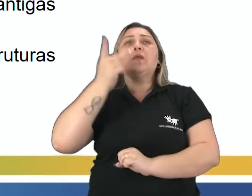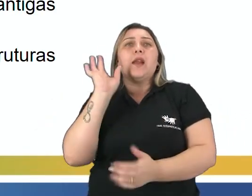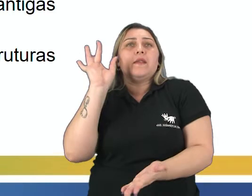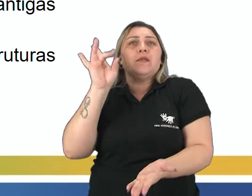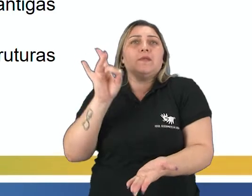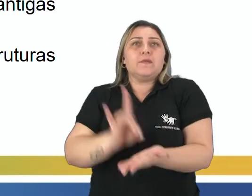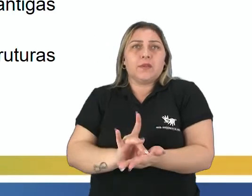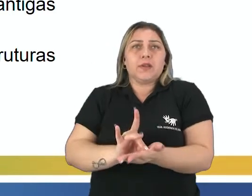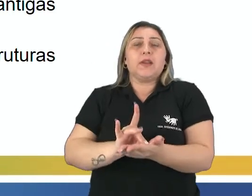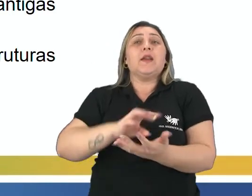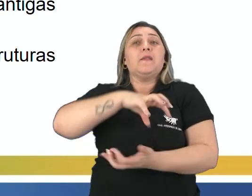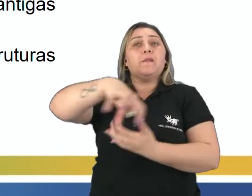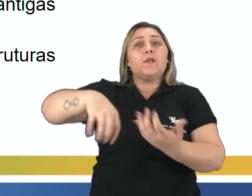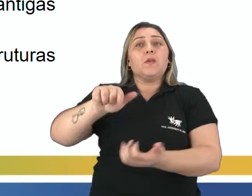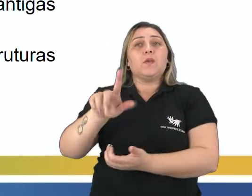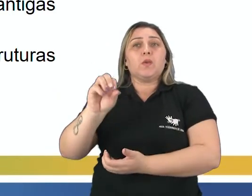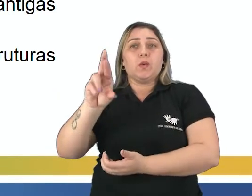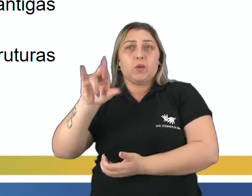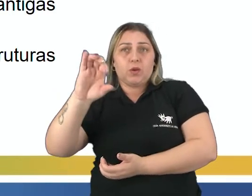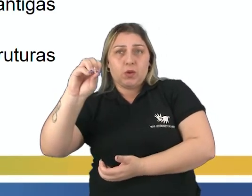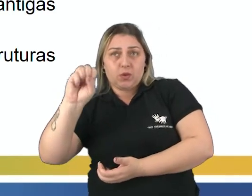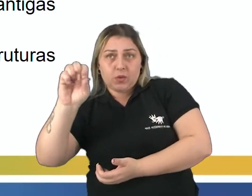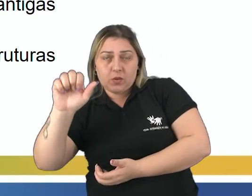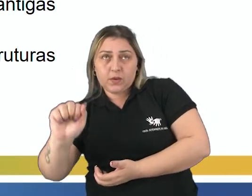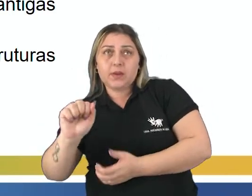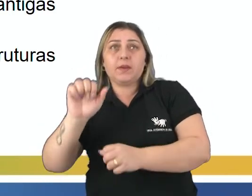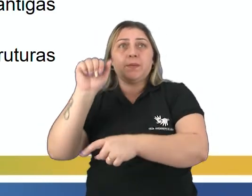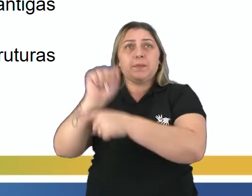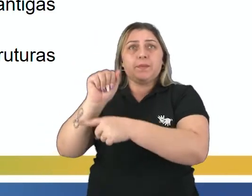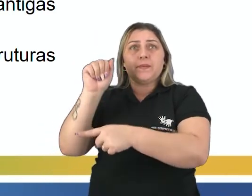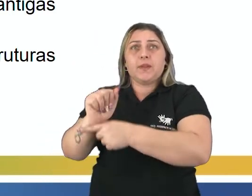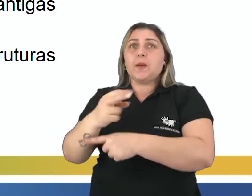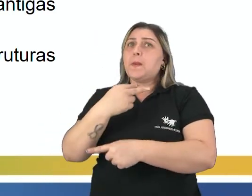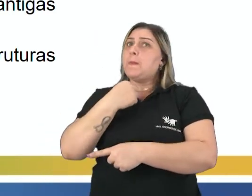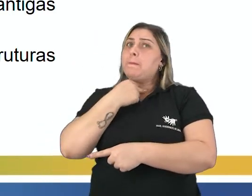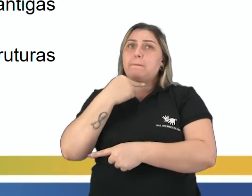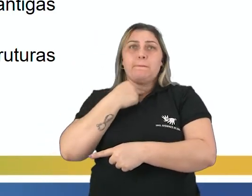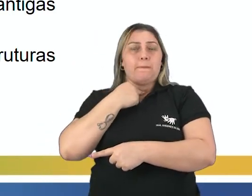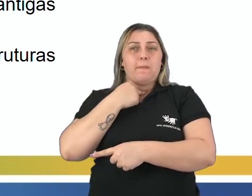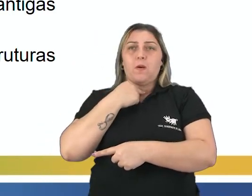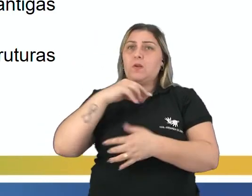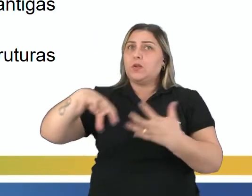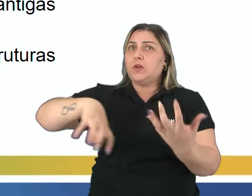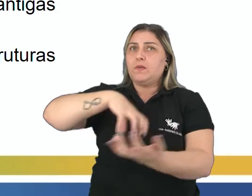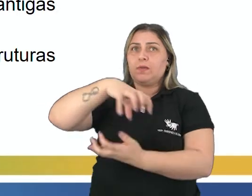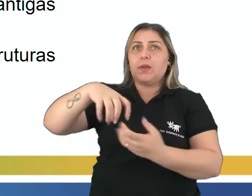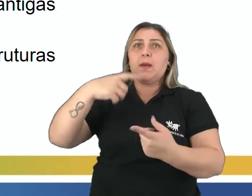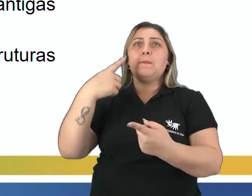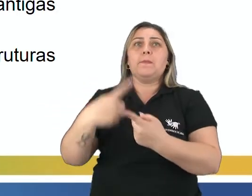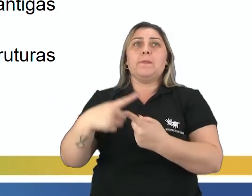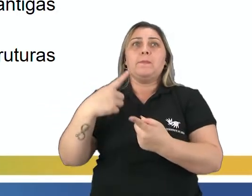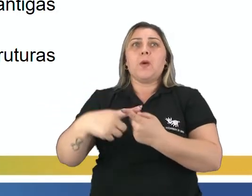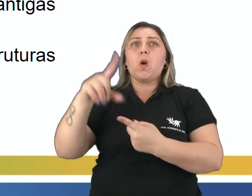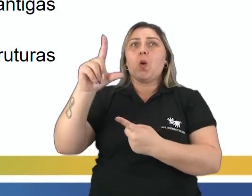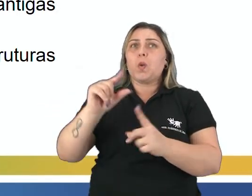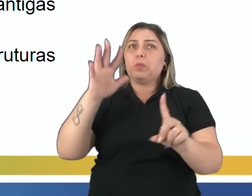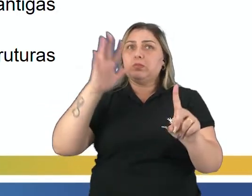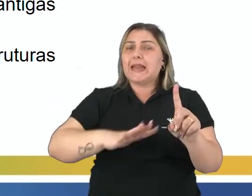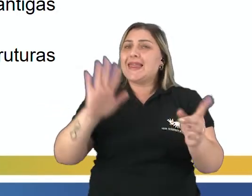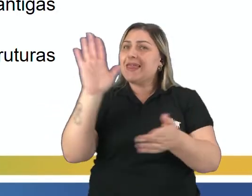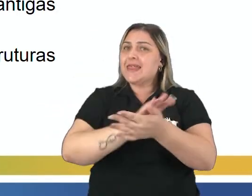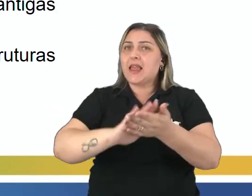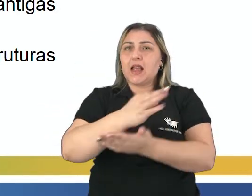podemos afirmar que a Revolução Gloriosa, letra A, não pode ser considerada uma revolução, pois pouco